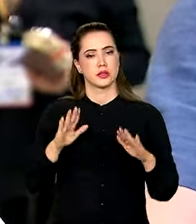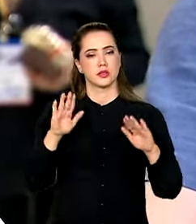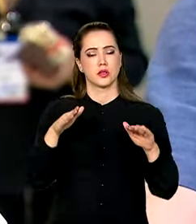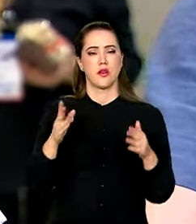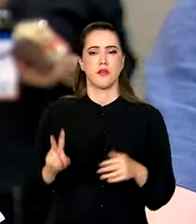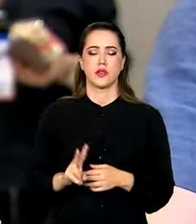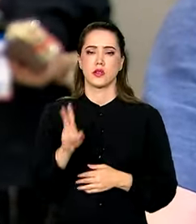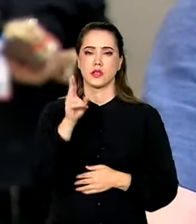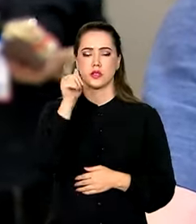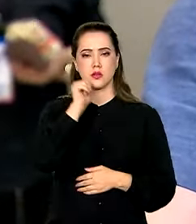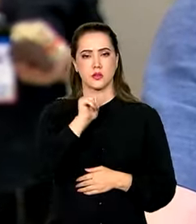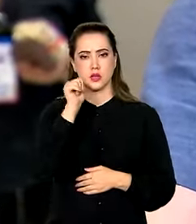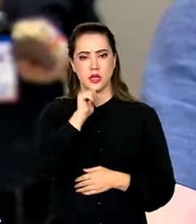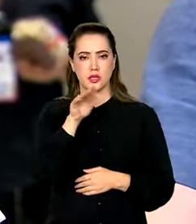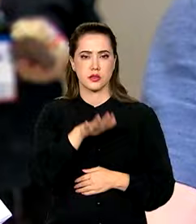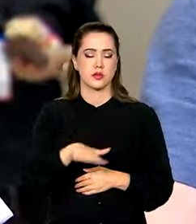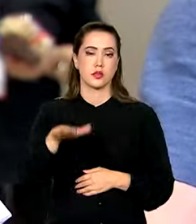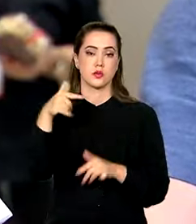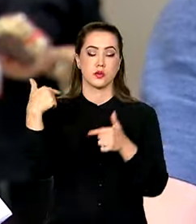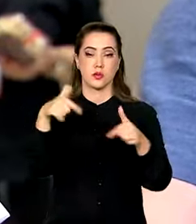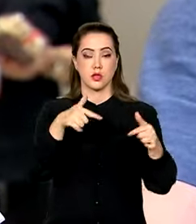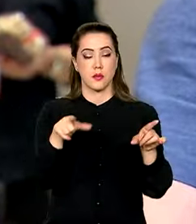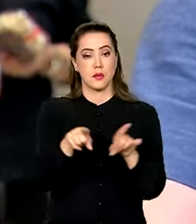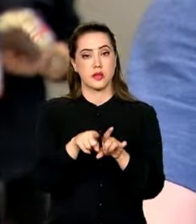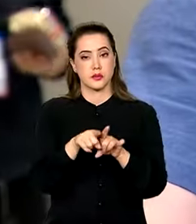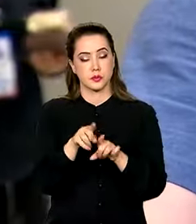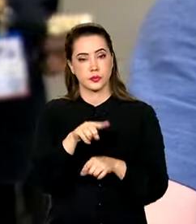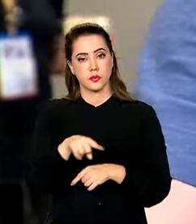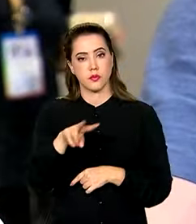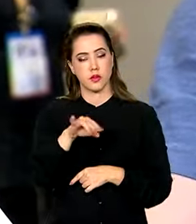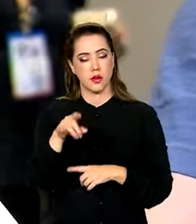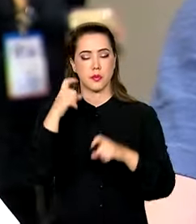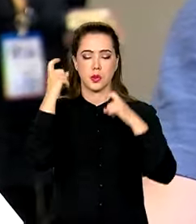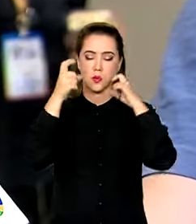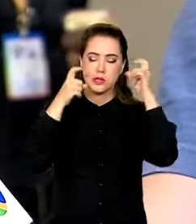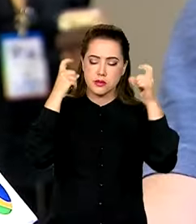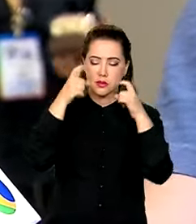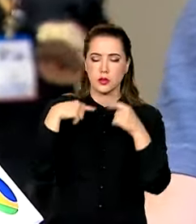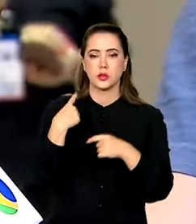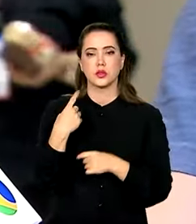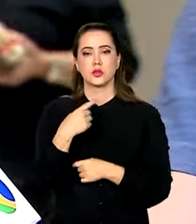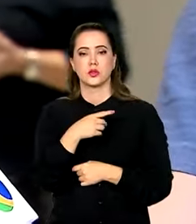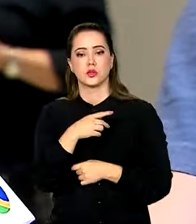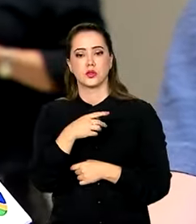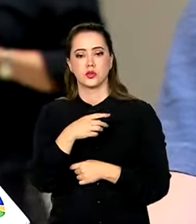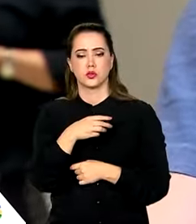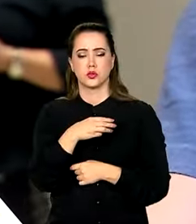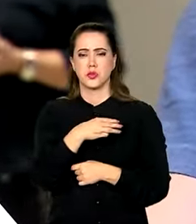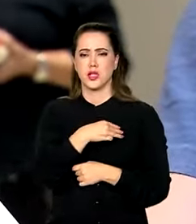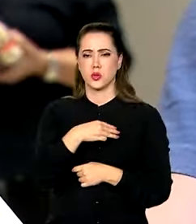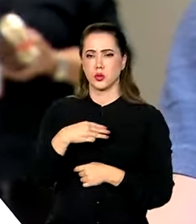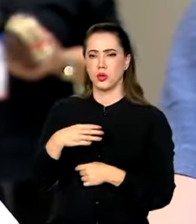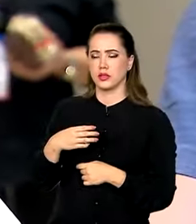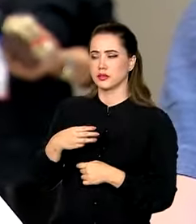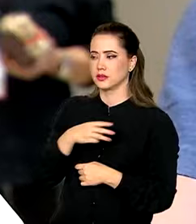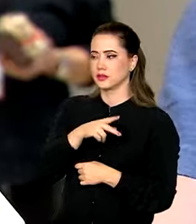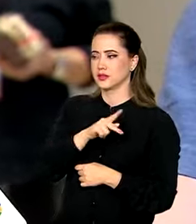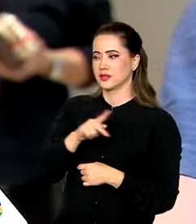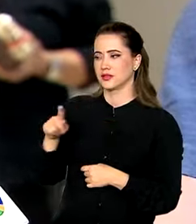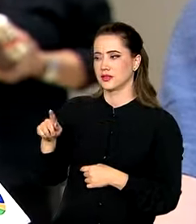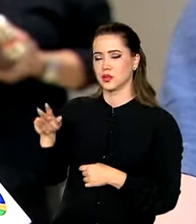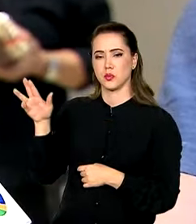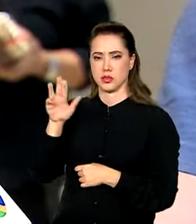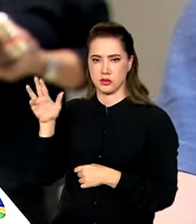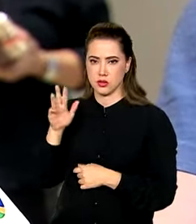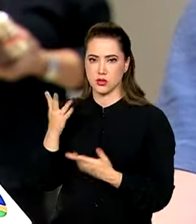valorização das mulheres no espaço de trabalho, que tem sido uma preocupação do ministro Lula, mas também várias